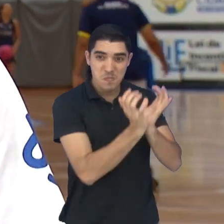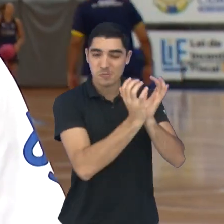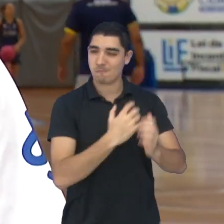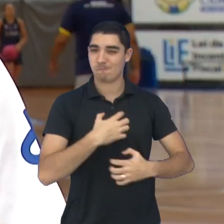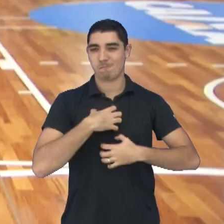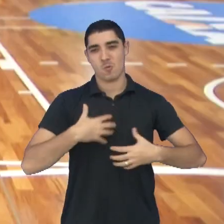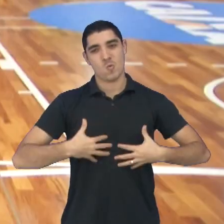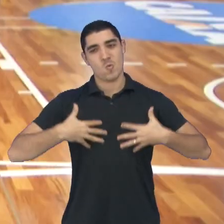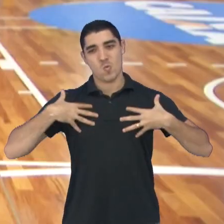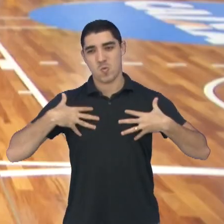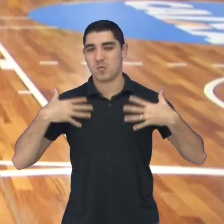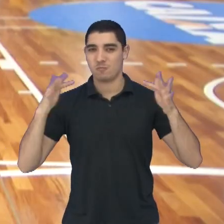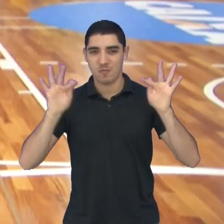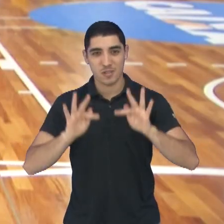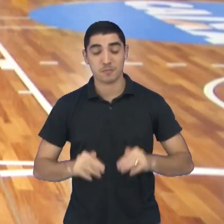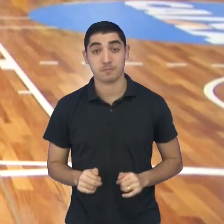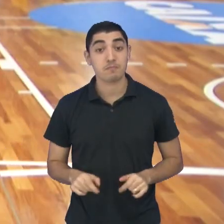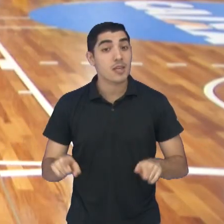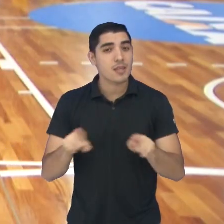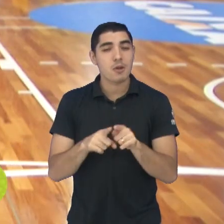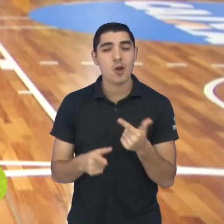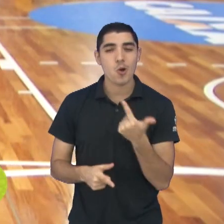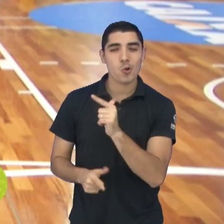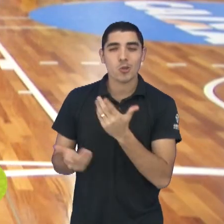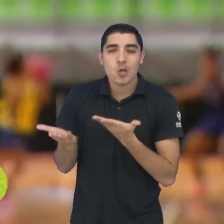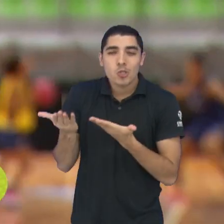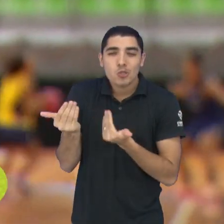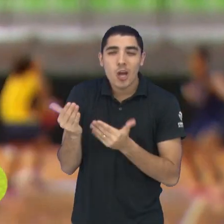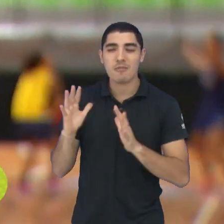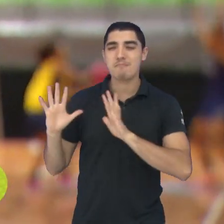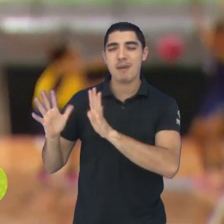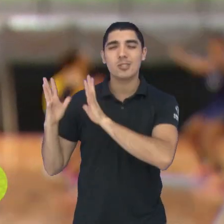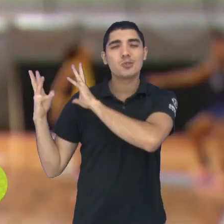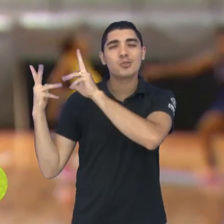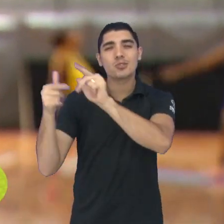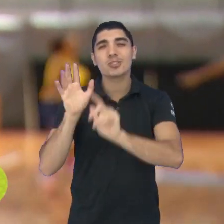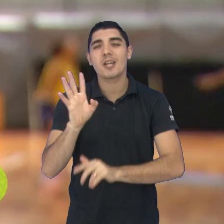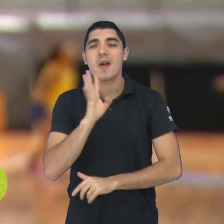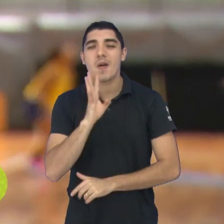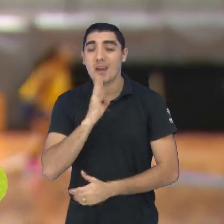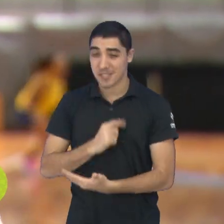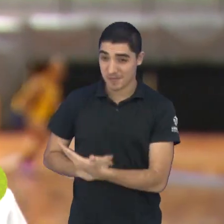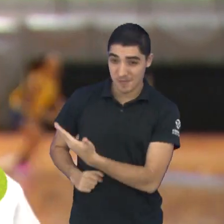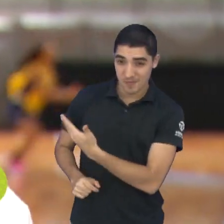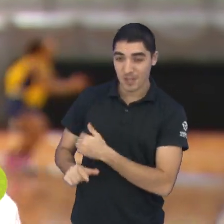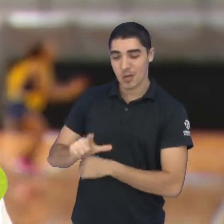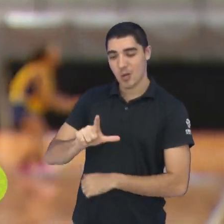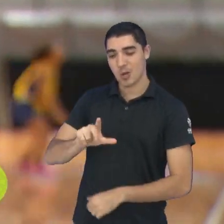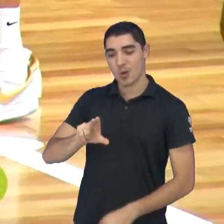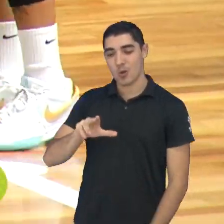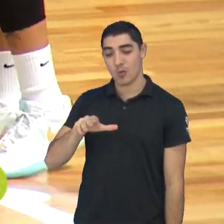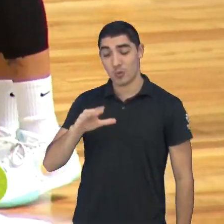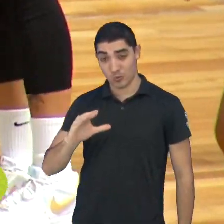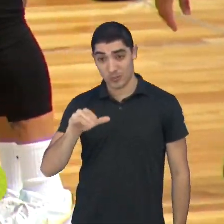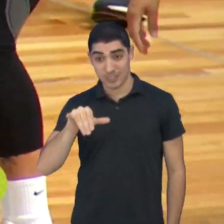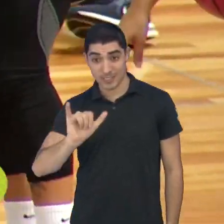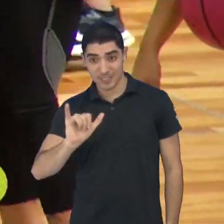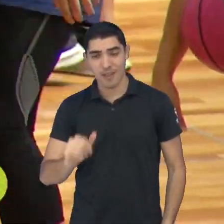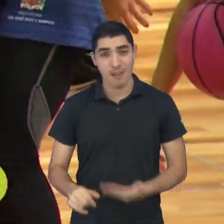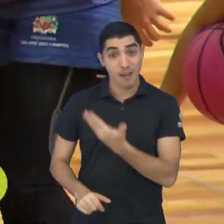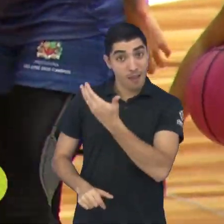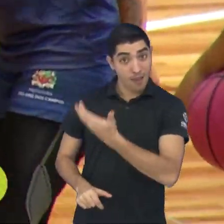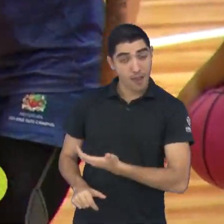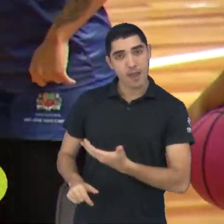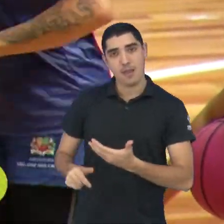muito grandiosa para a gente. Uma jovem velha conhecida da torcida do basquete feminino é Lucia Molina. A uruguaia